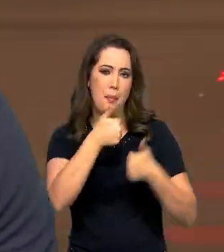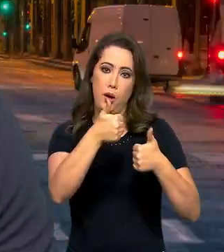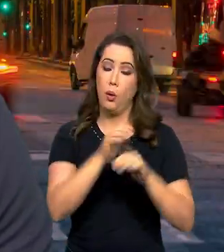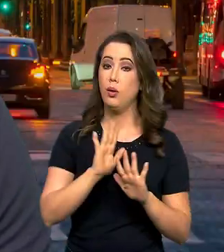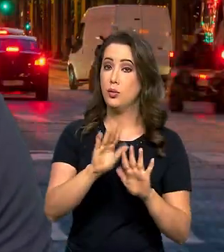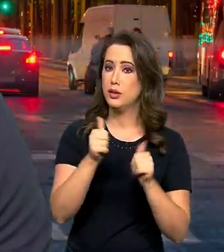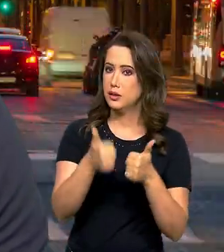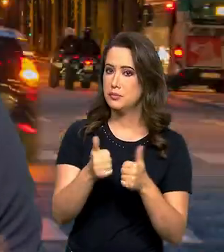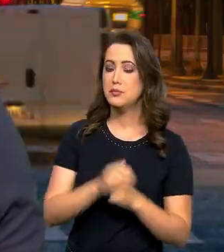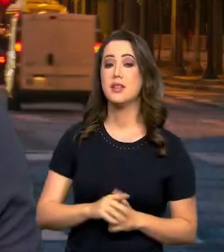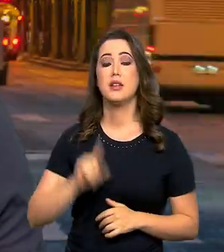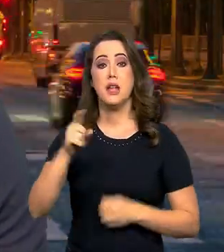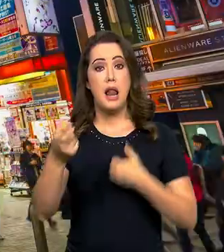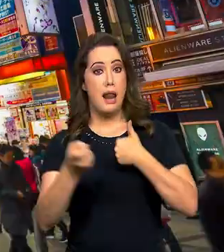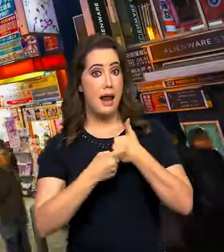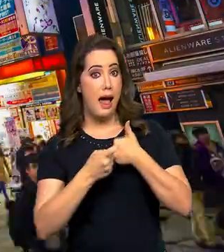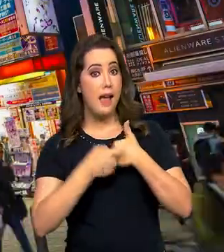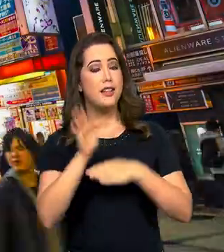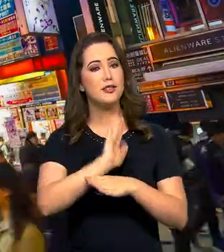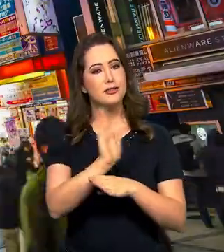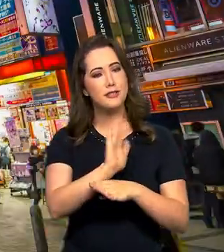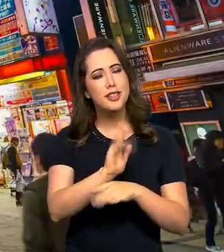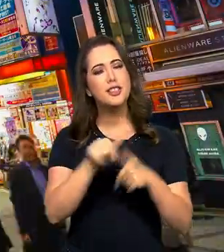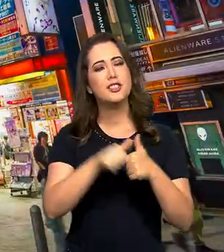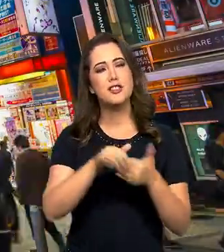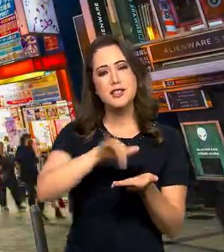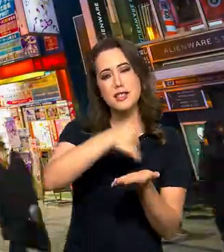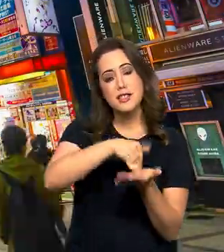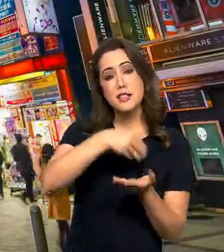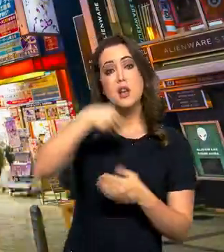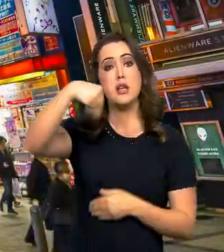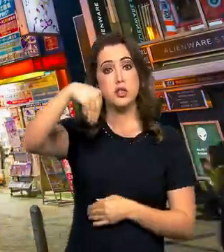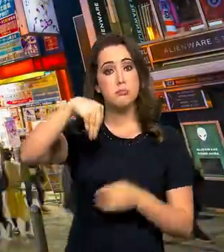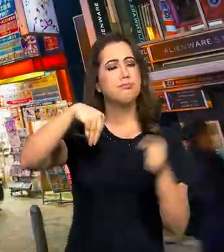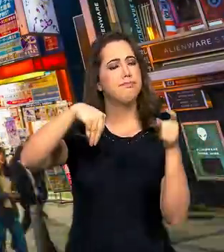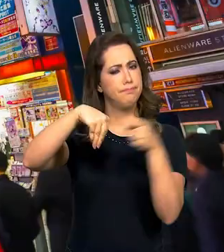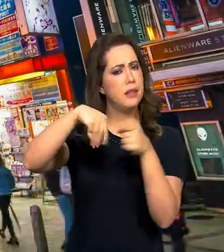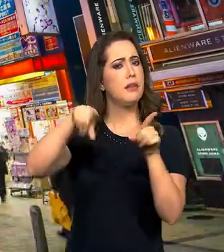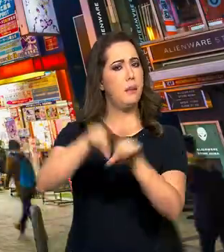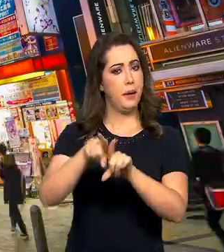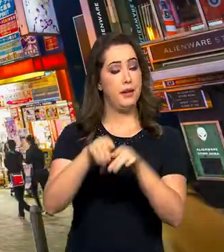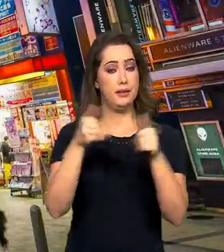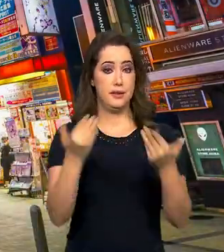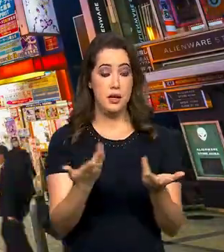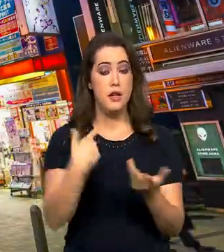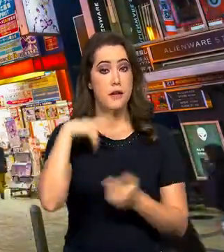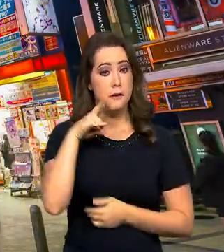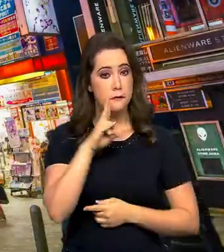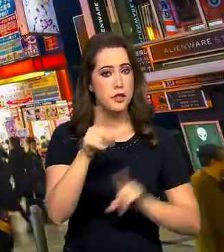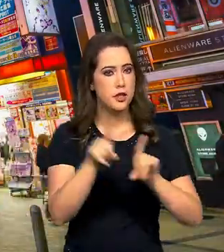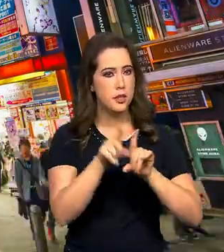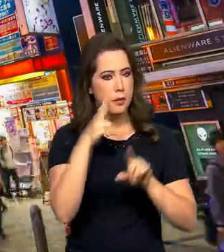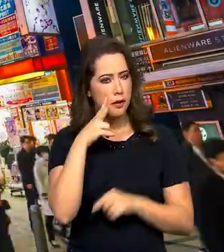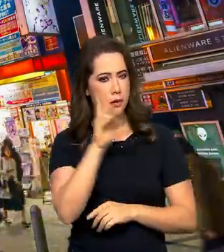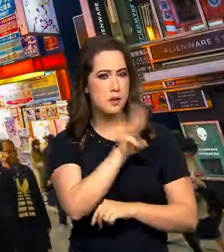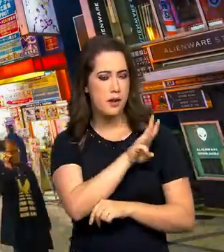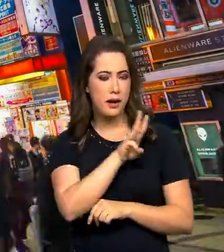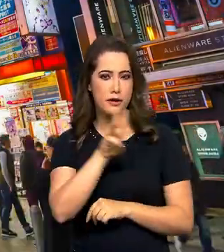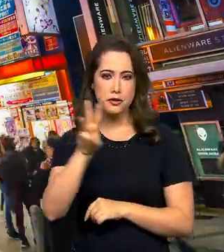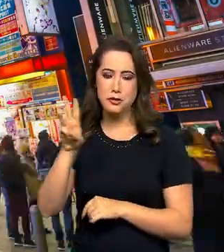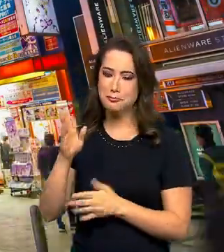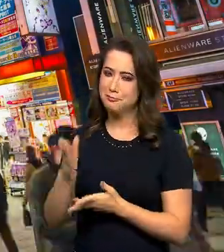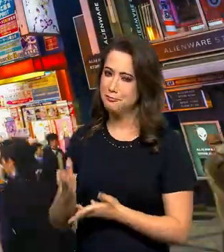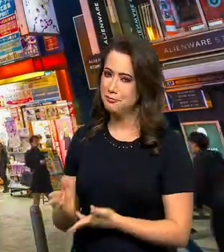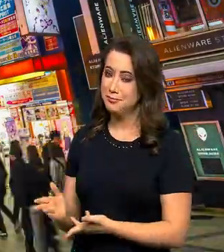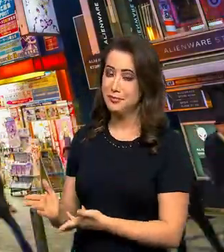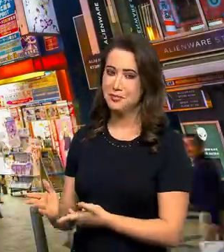para pensar no assunto, beleza? Dá um like no vídeo, se inscreve no canal e ativa as notificações. Aproveita também, corre lá